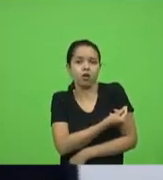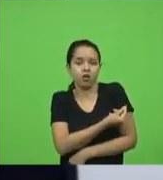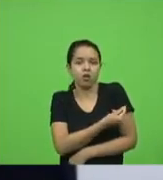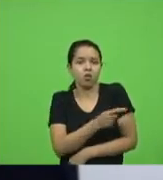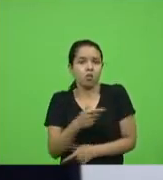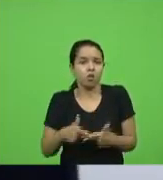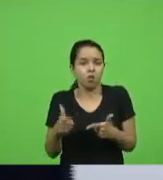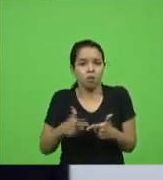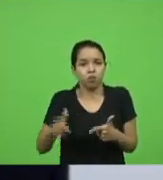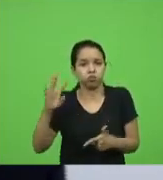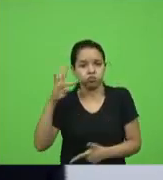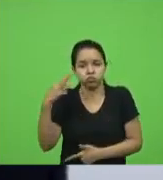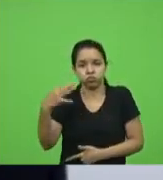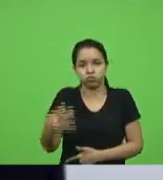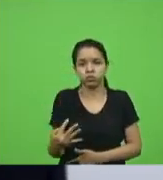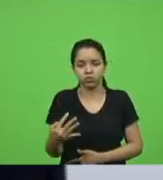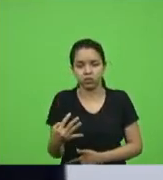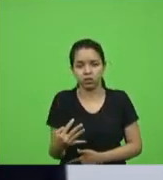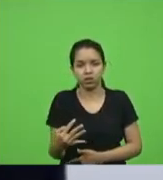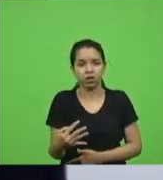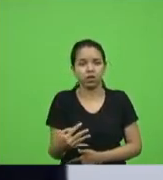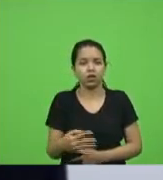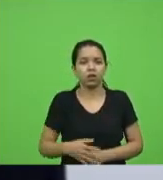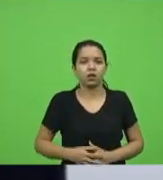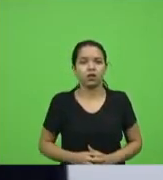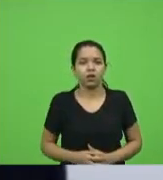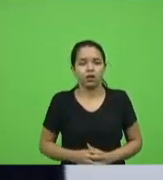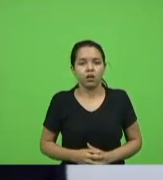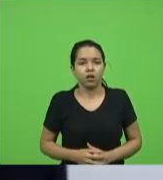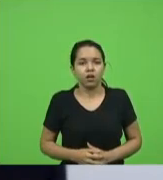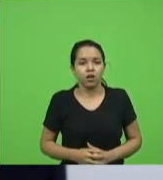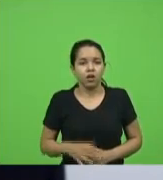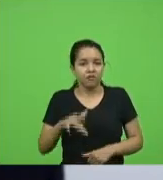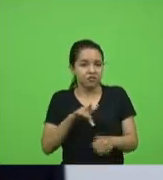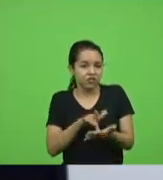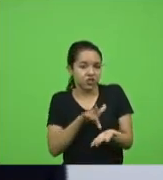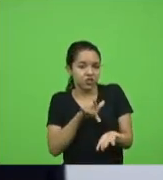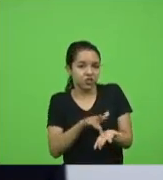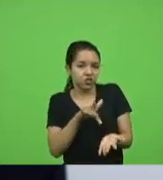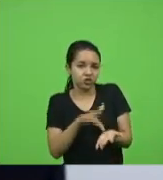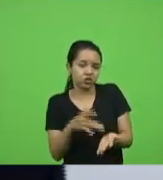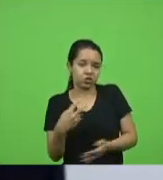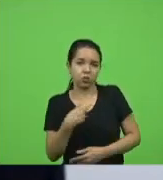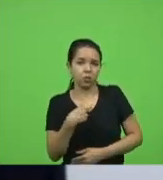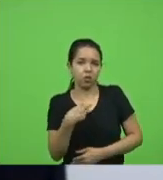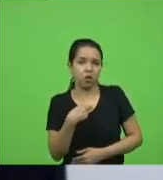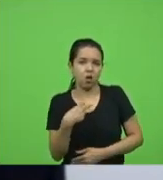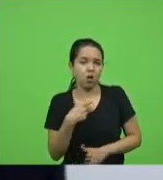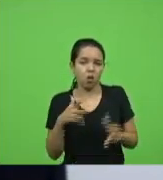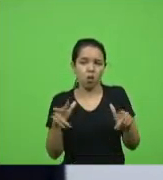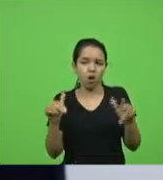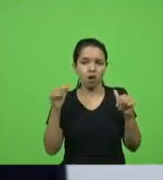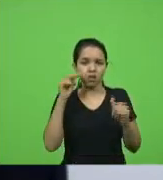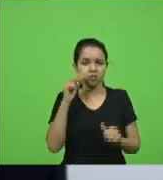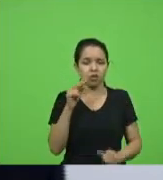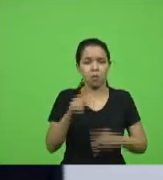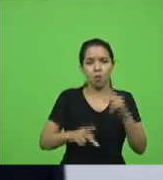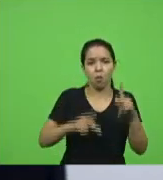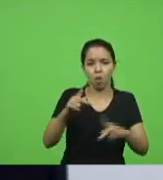não adianta mais ficar nesse faz de conta eu nunca vi uma população